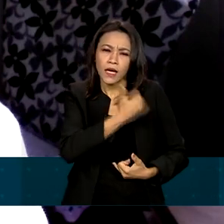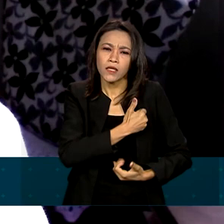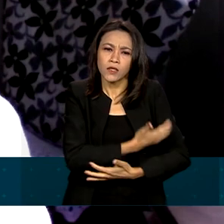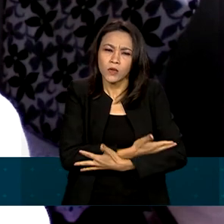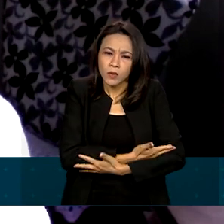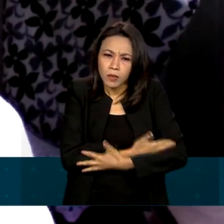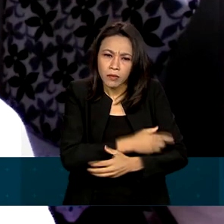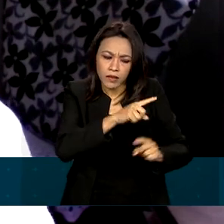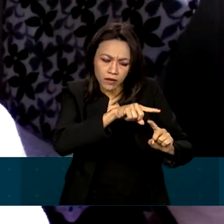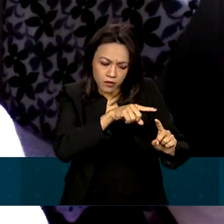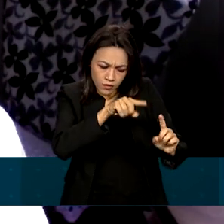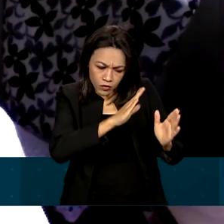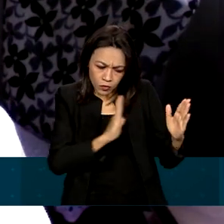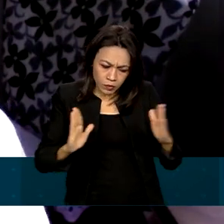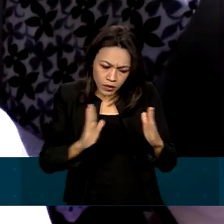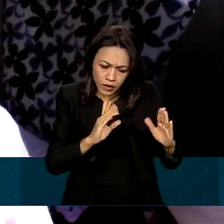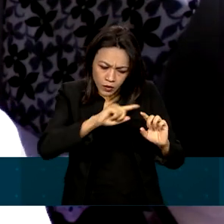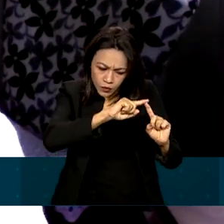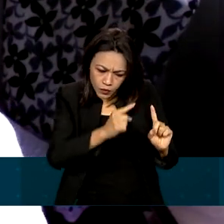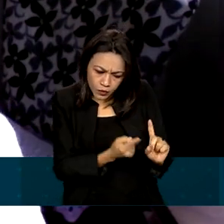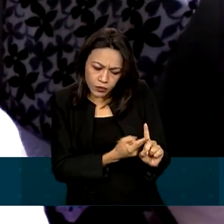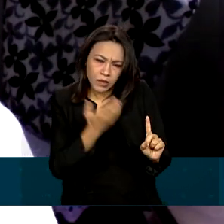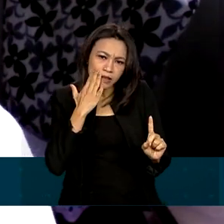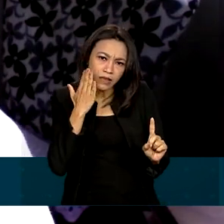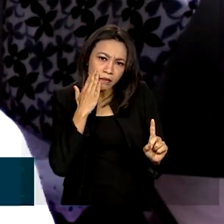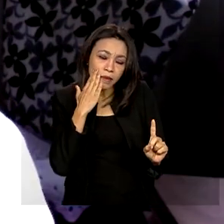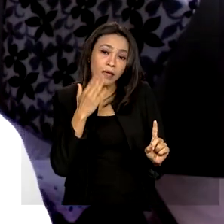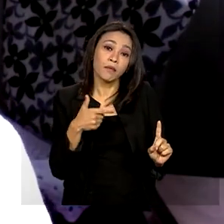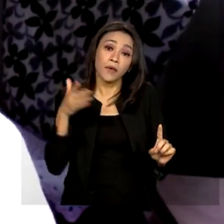lugar onde você tem um profissional de saúde, nem sempre o médico.